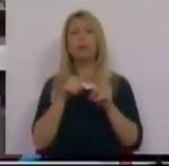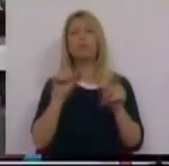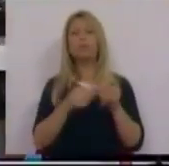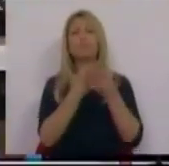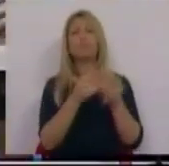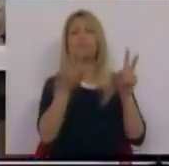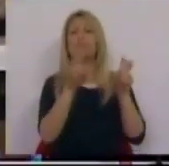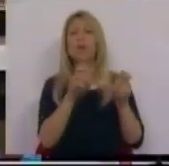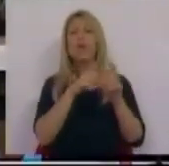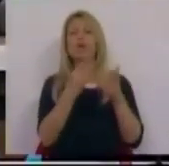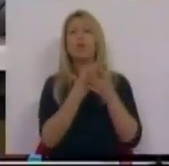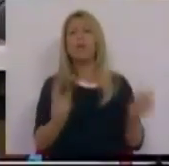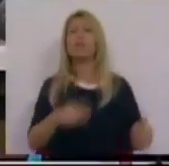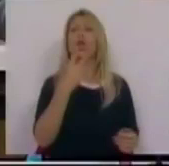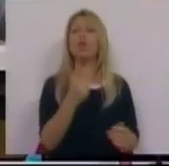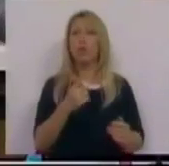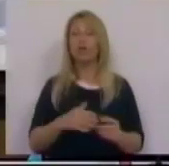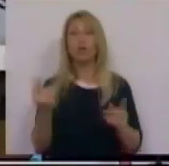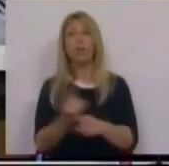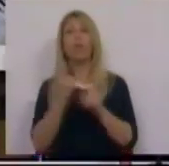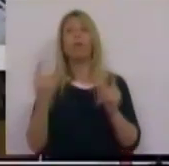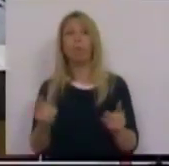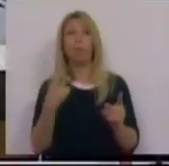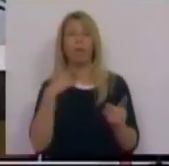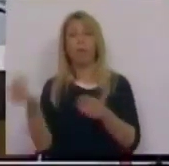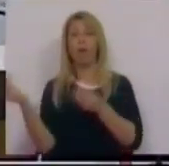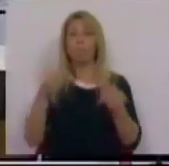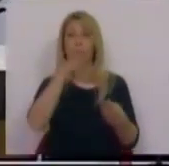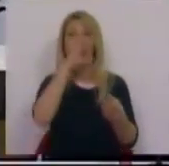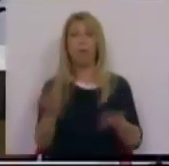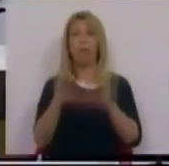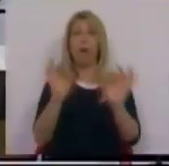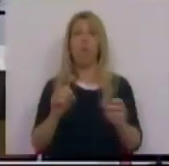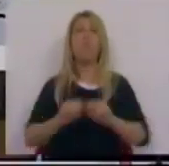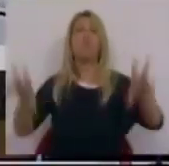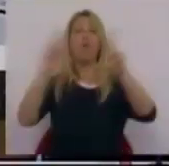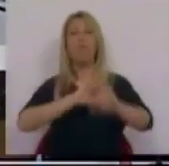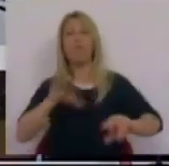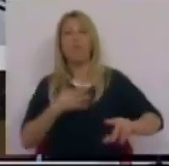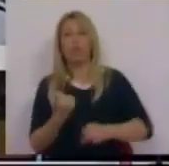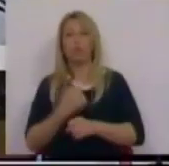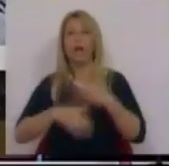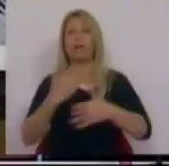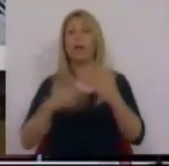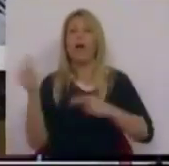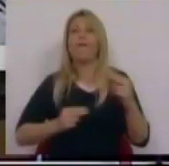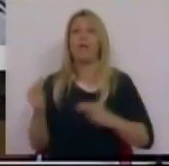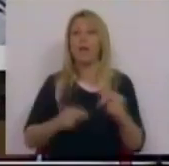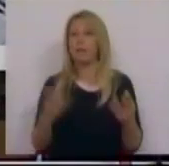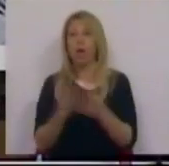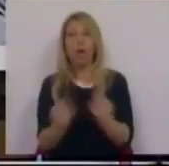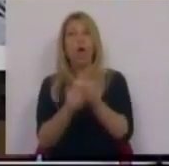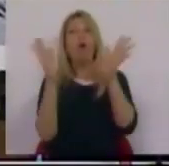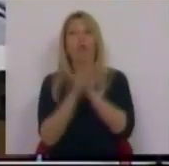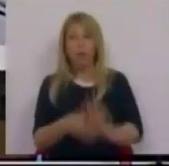PSD como sendo um novo mundo da atividade financeira, que protegia as pessoas de todas as maldades que o